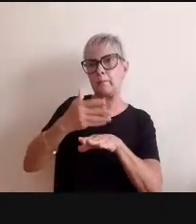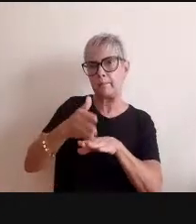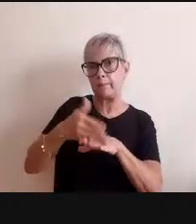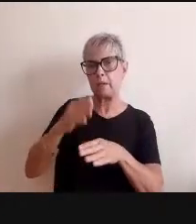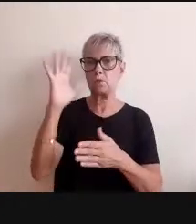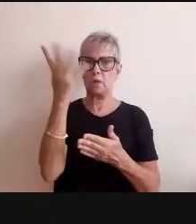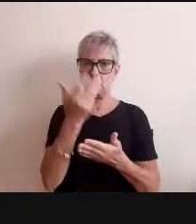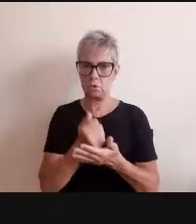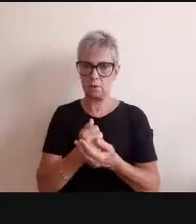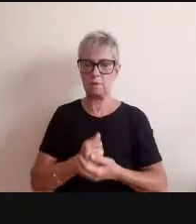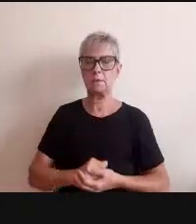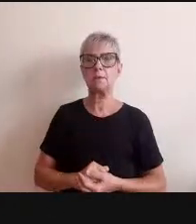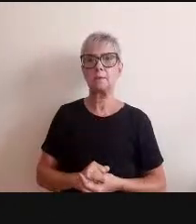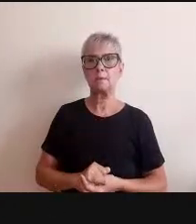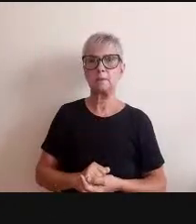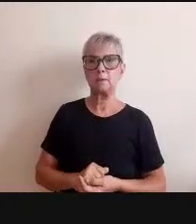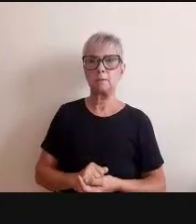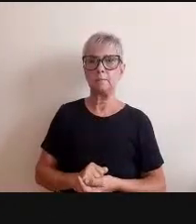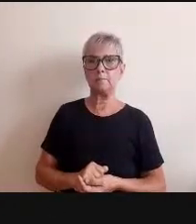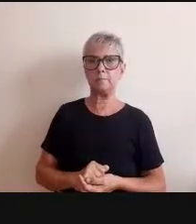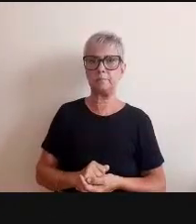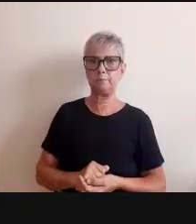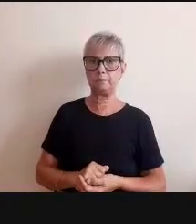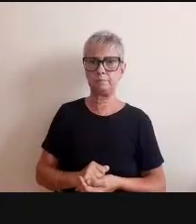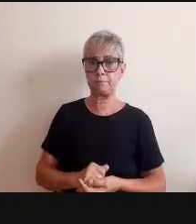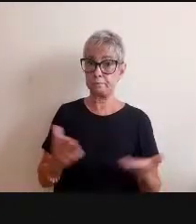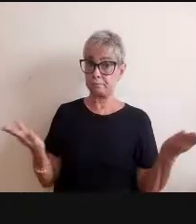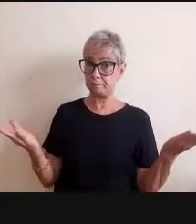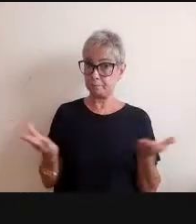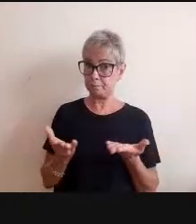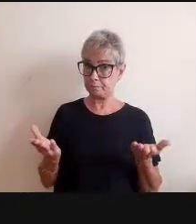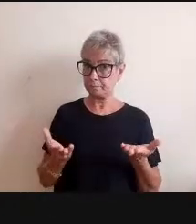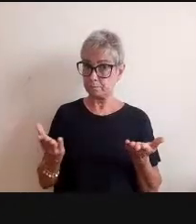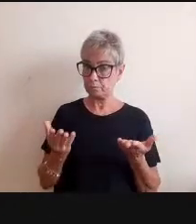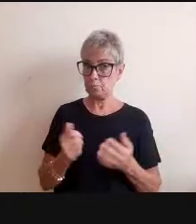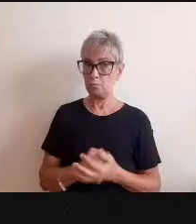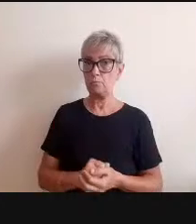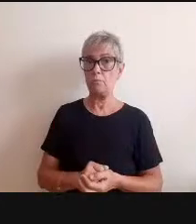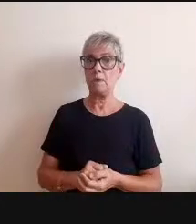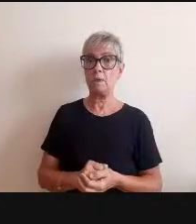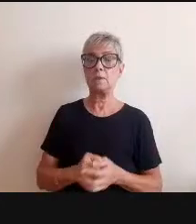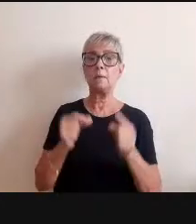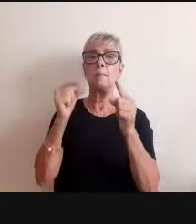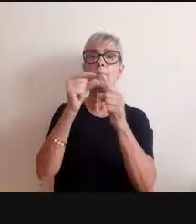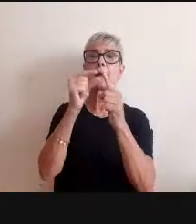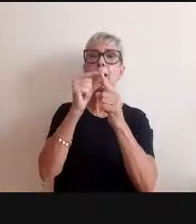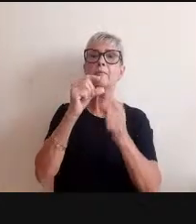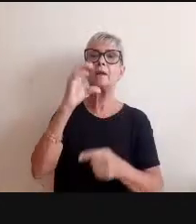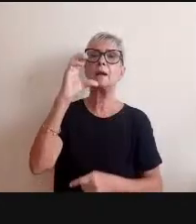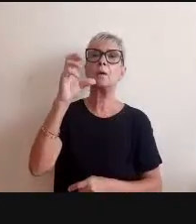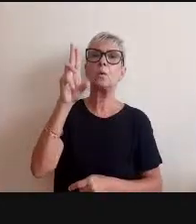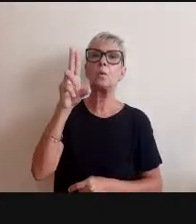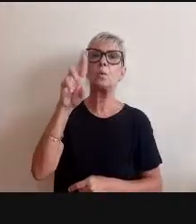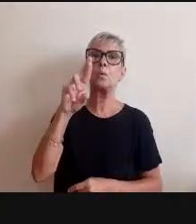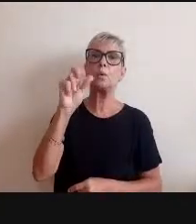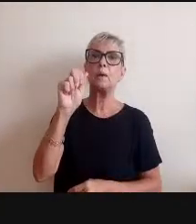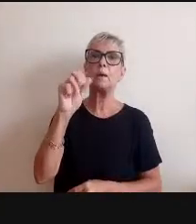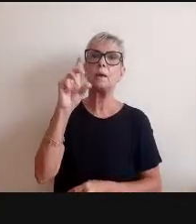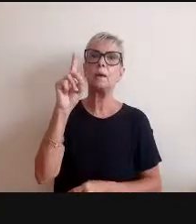caso. Hoje em dia, a palavra curador está supervalorizada.